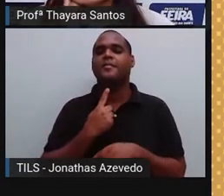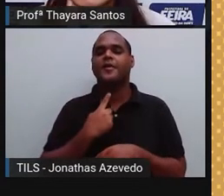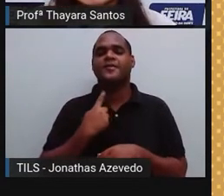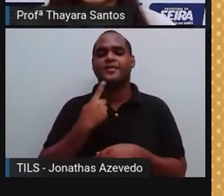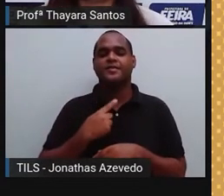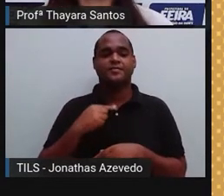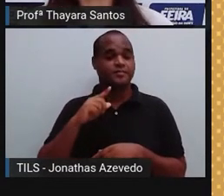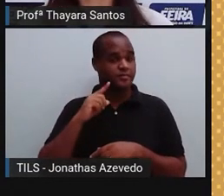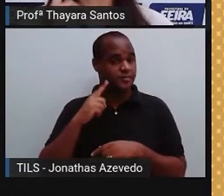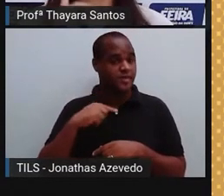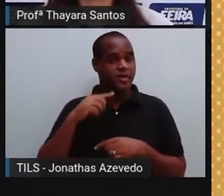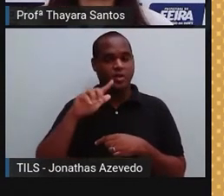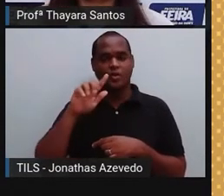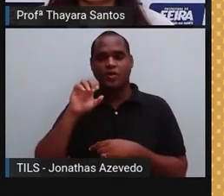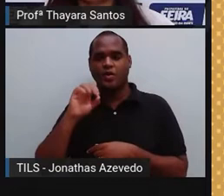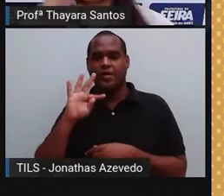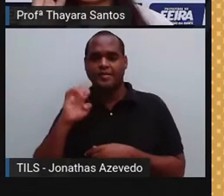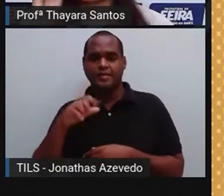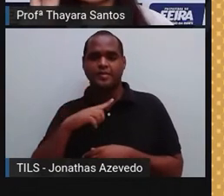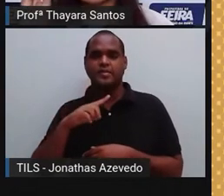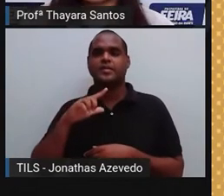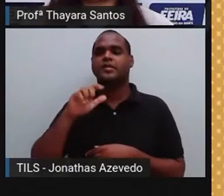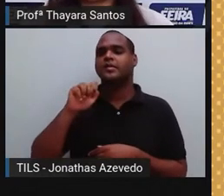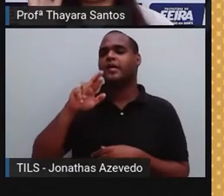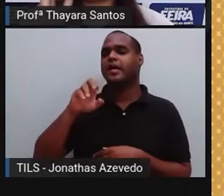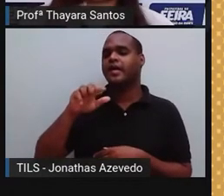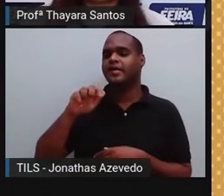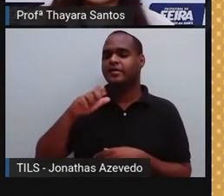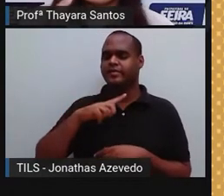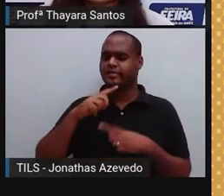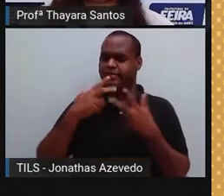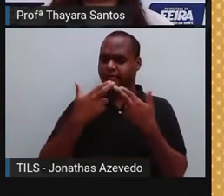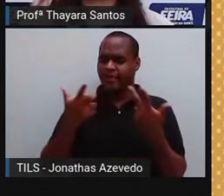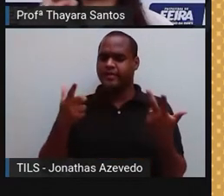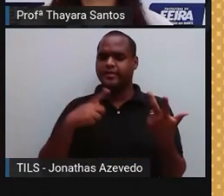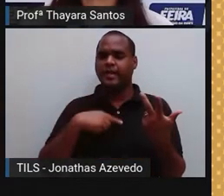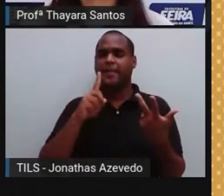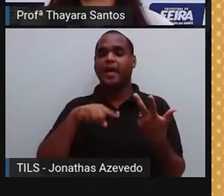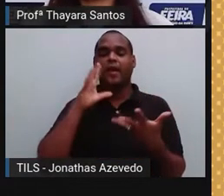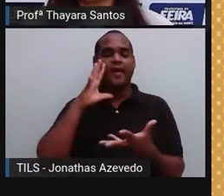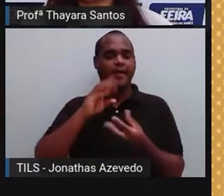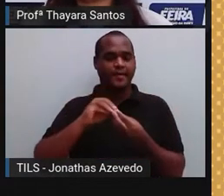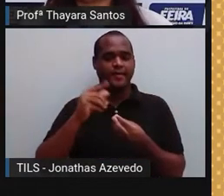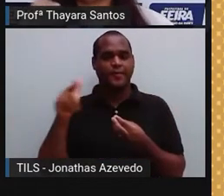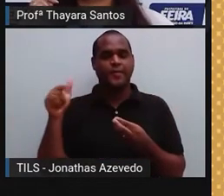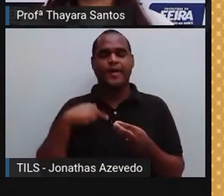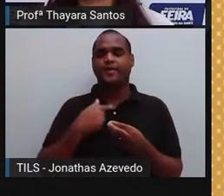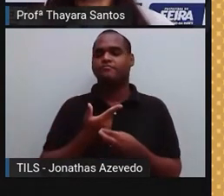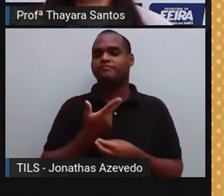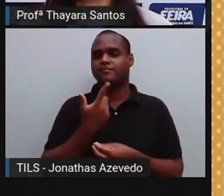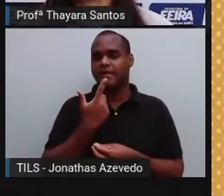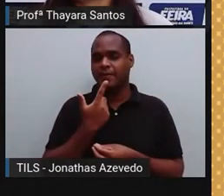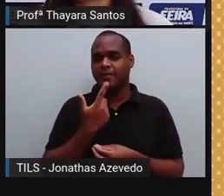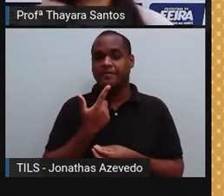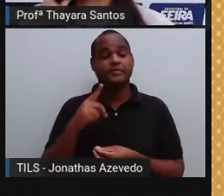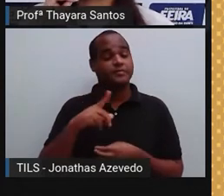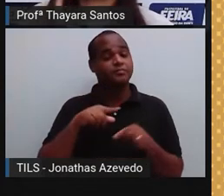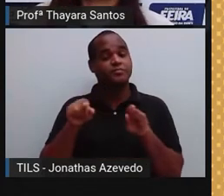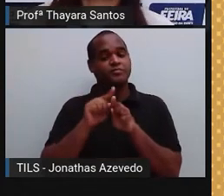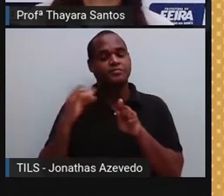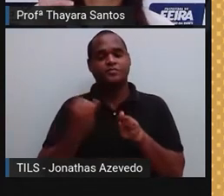também pode estar na epiglote e na laringe, essas papilas. Mas elas estão mais concentradas na nossa língua. E o interessante